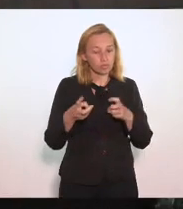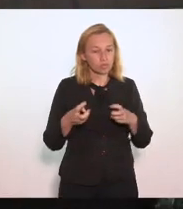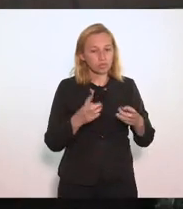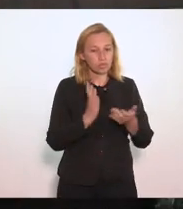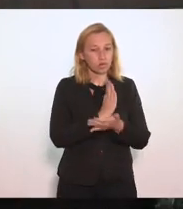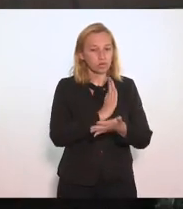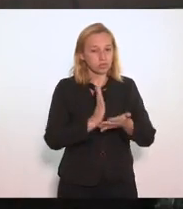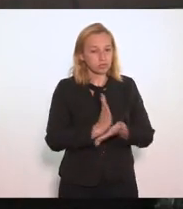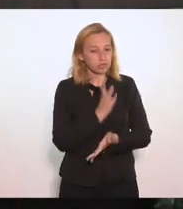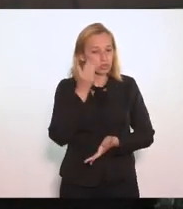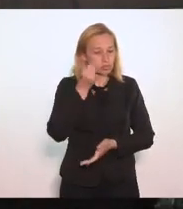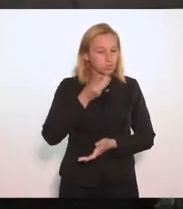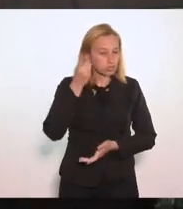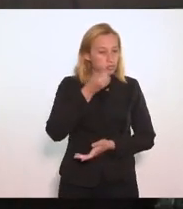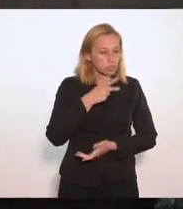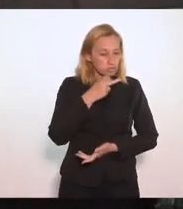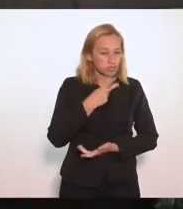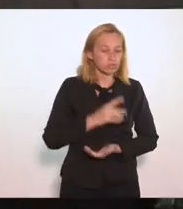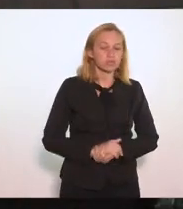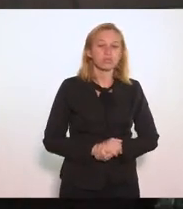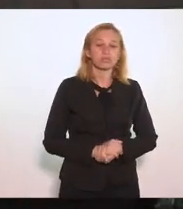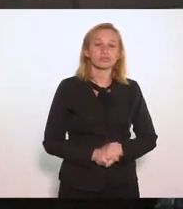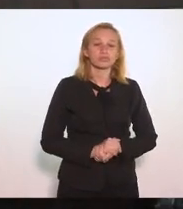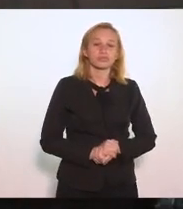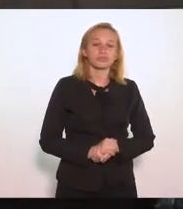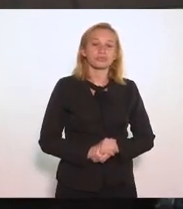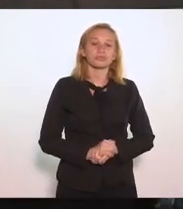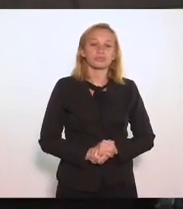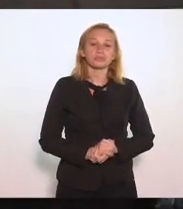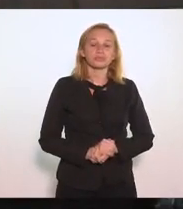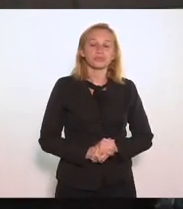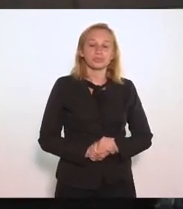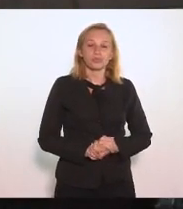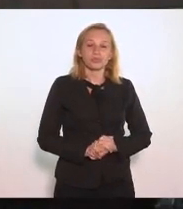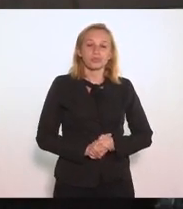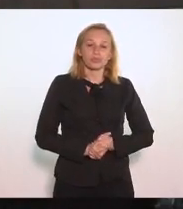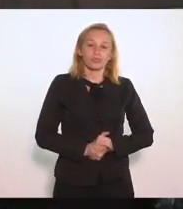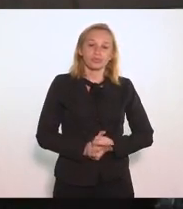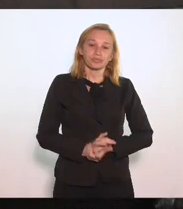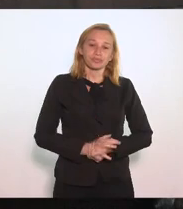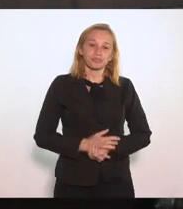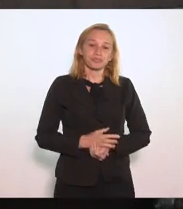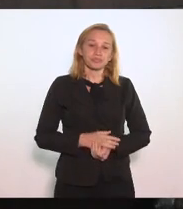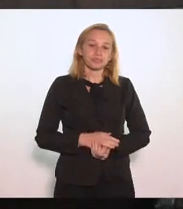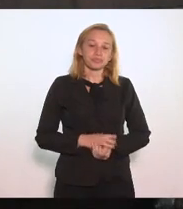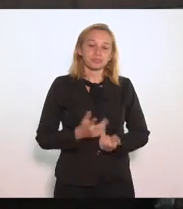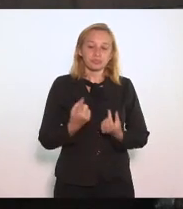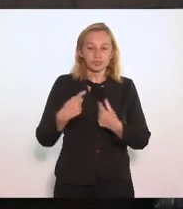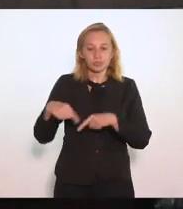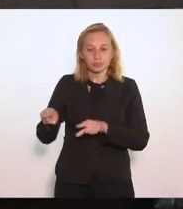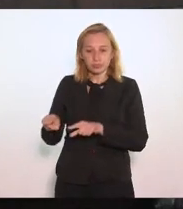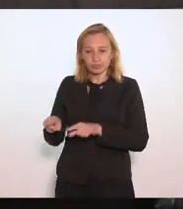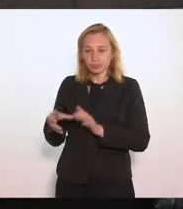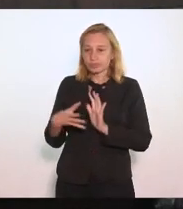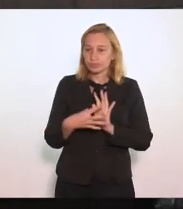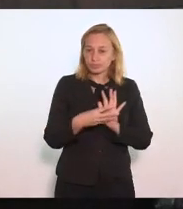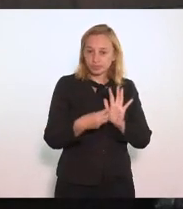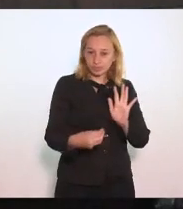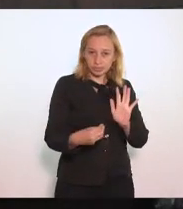De alguns deputados Que vieram Se colocar Contrário Ao modelo